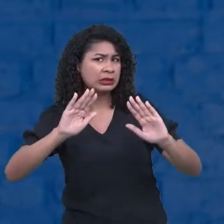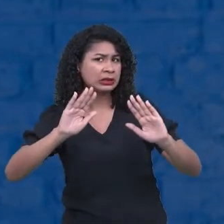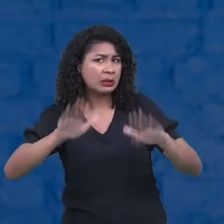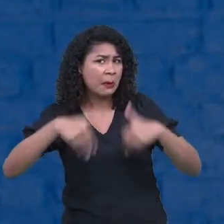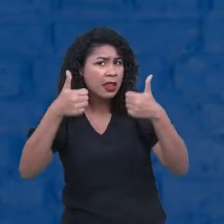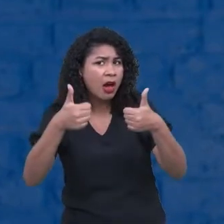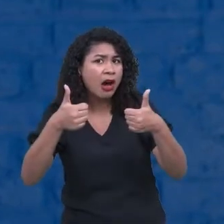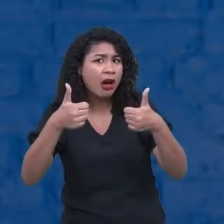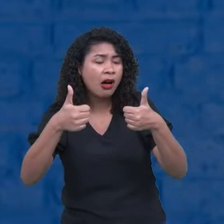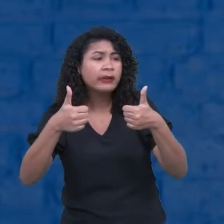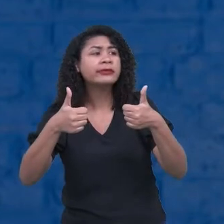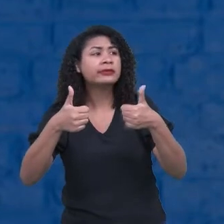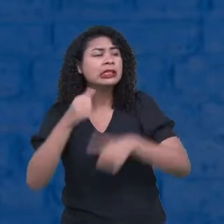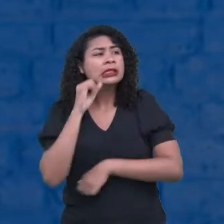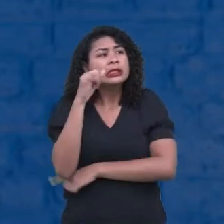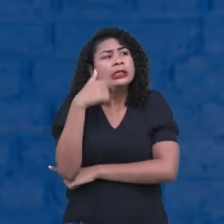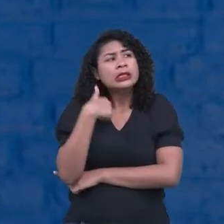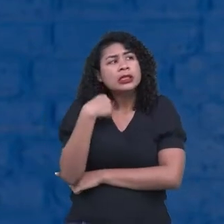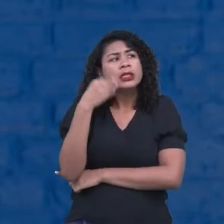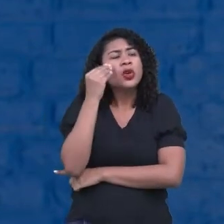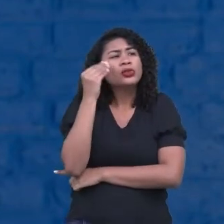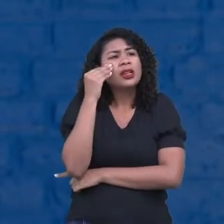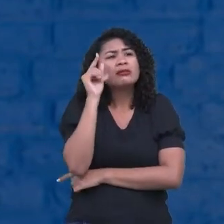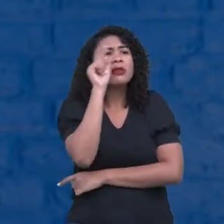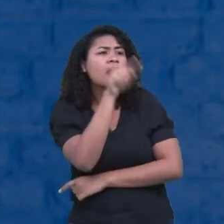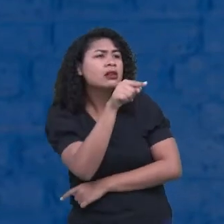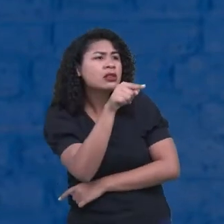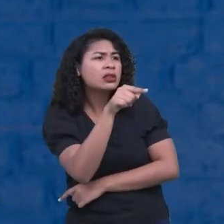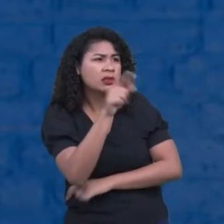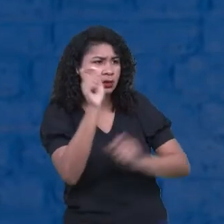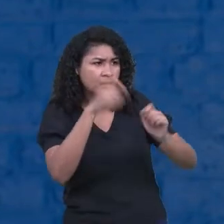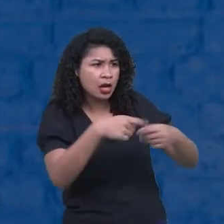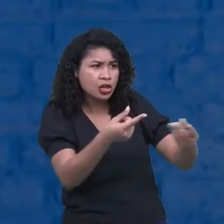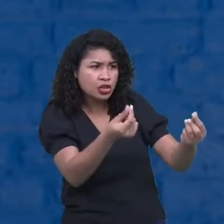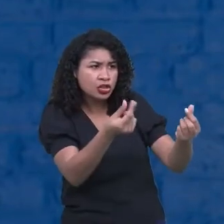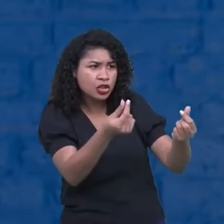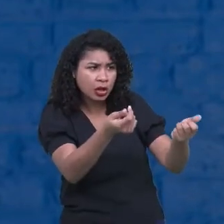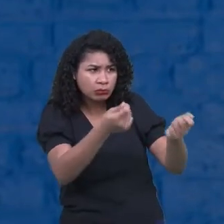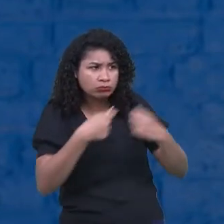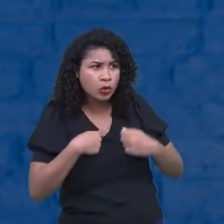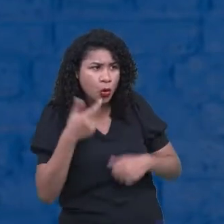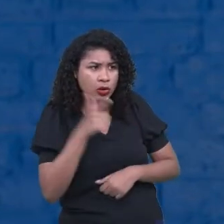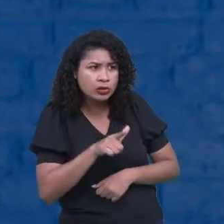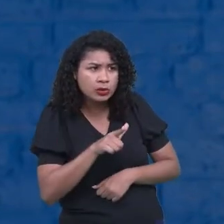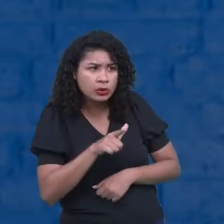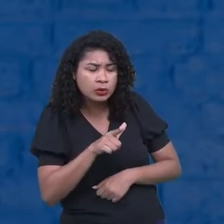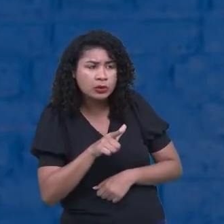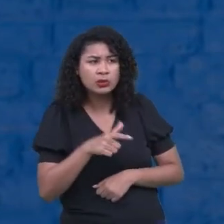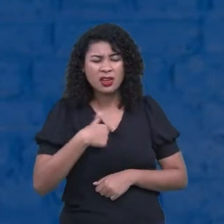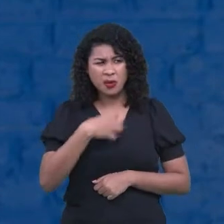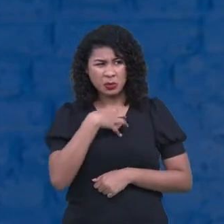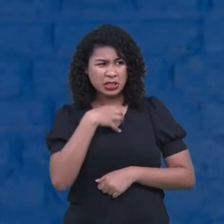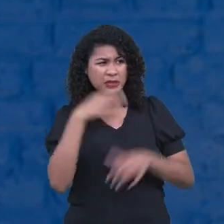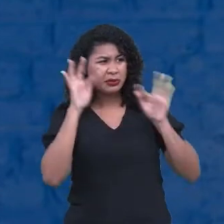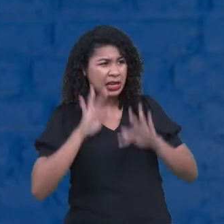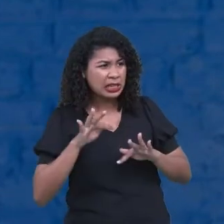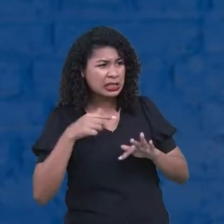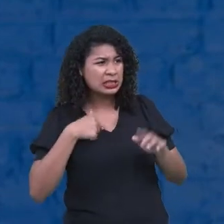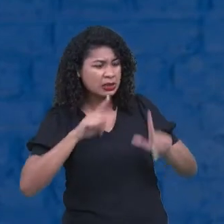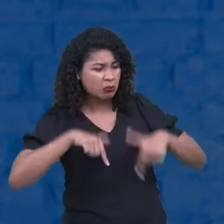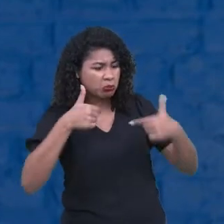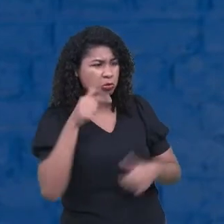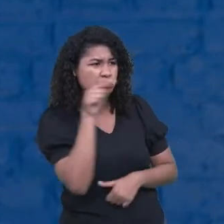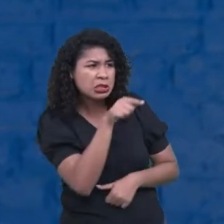Nossa, e se eu fizer isso aqui, será que eu vou ganhar dinheiro? Será que eu vou me realizar? Eu vou me sentir feliz? Muito bem.